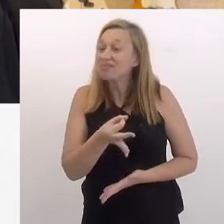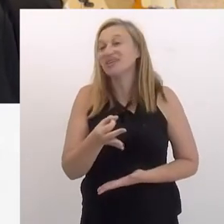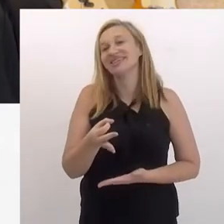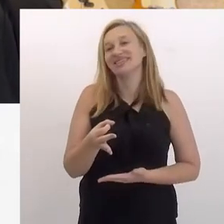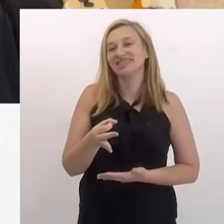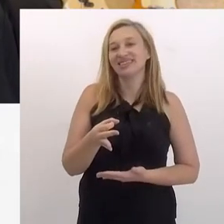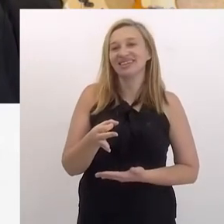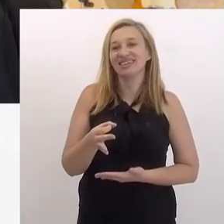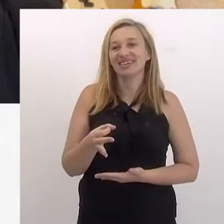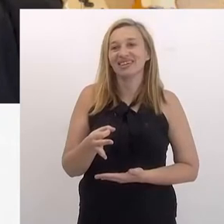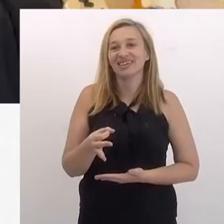que é exatamente isso.